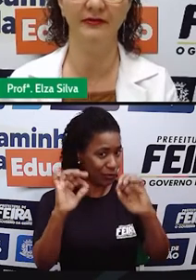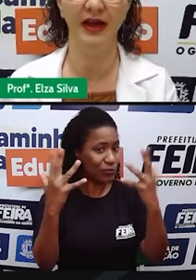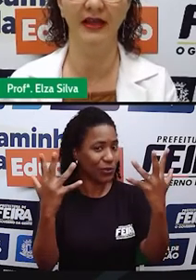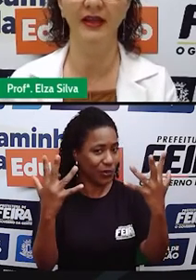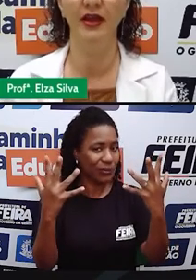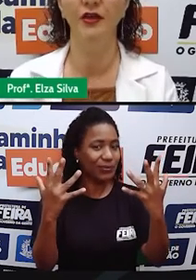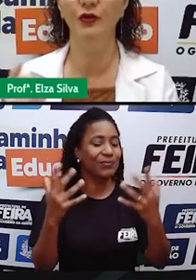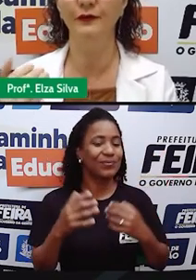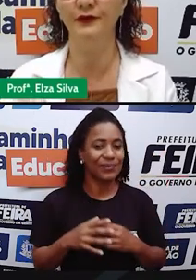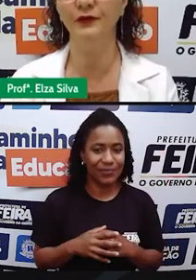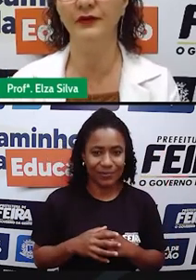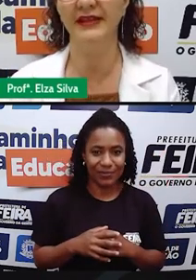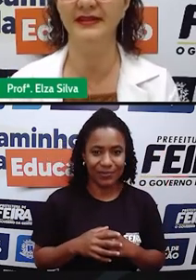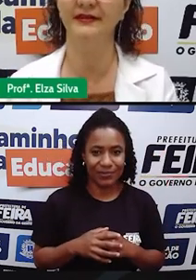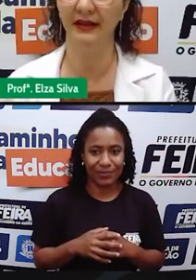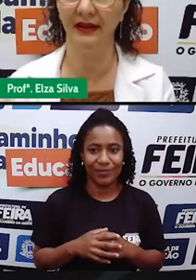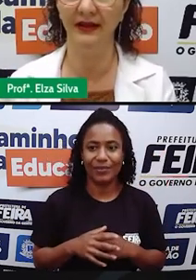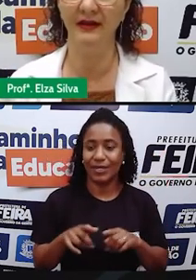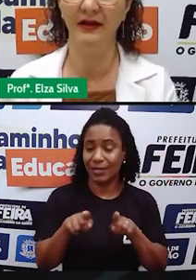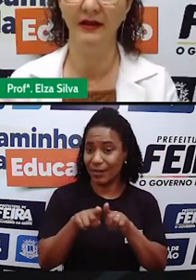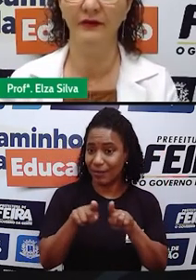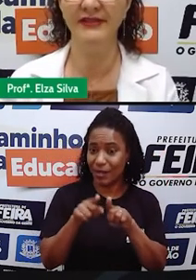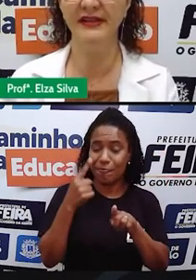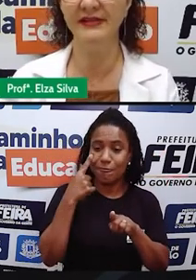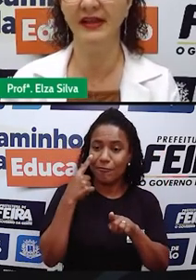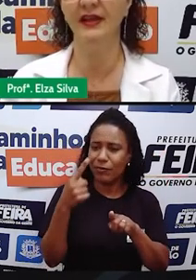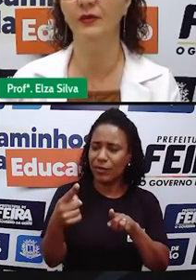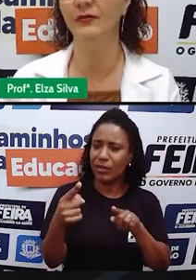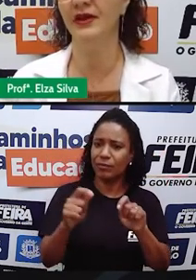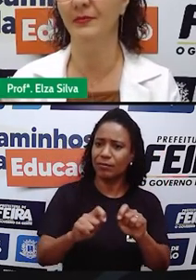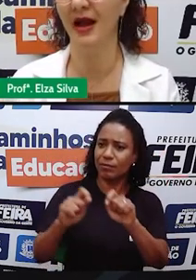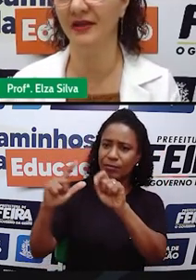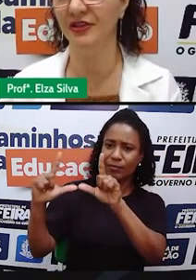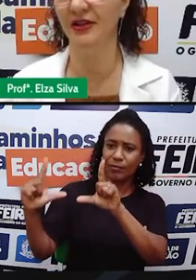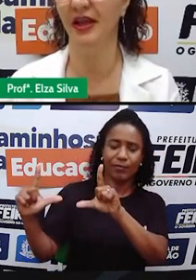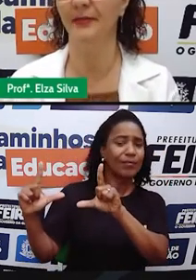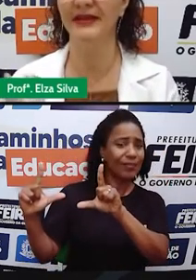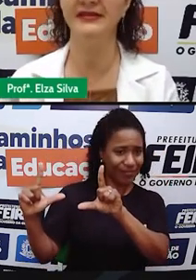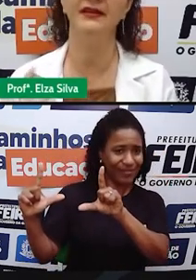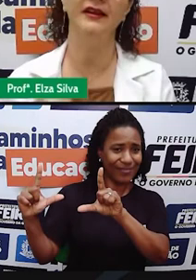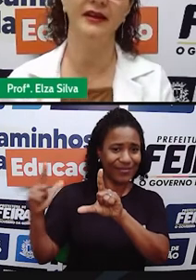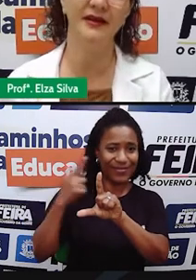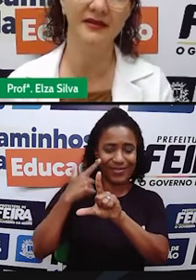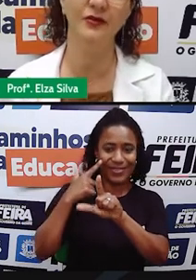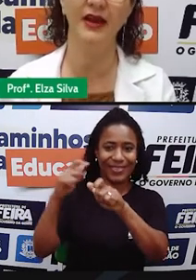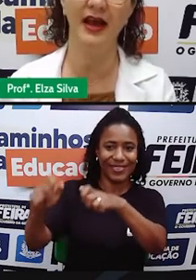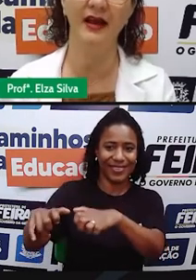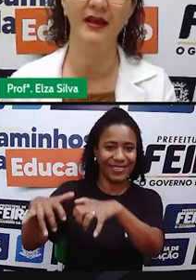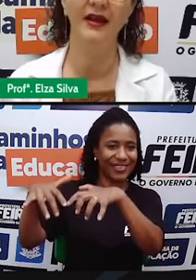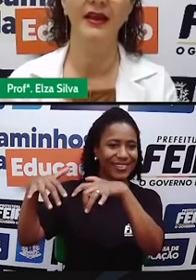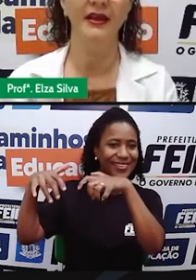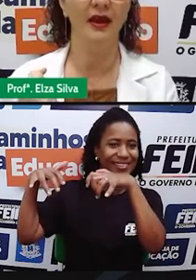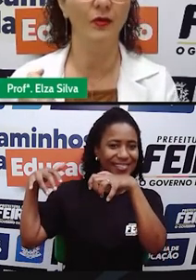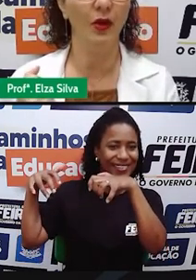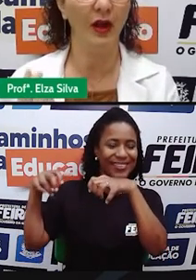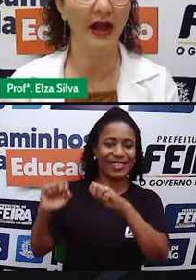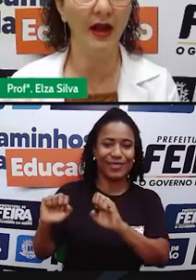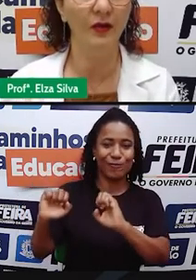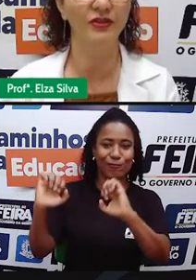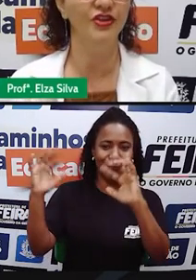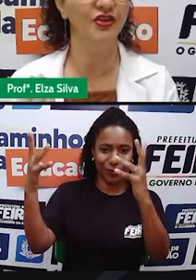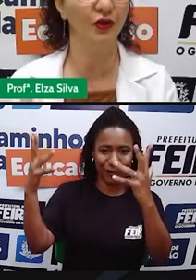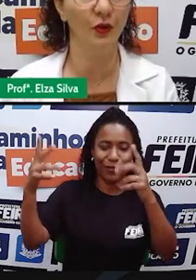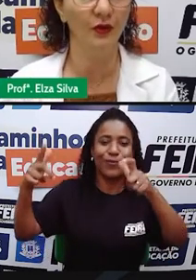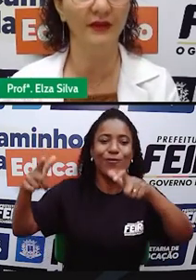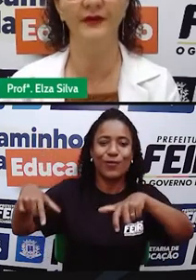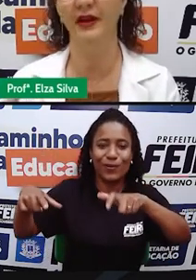observarem, no fundo dessa tela, vocês têm uma imagem que representa esse lugar, que é o local